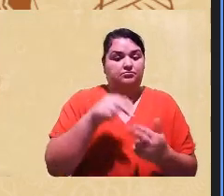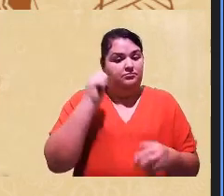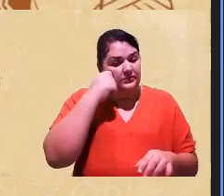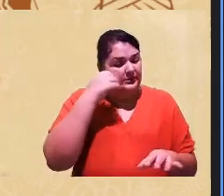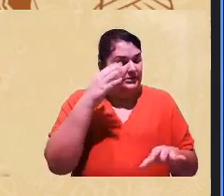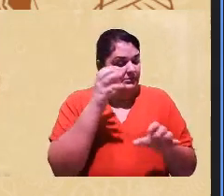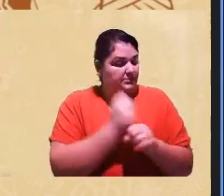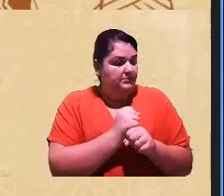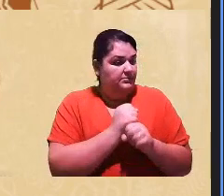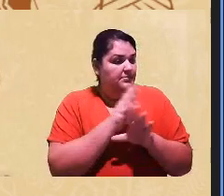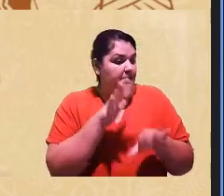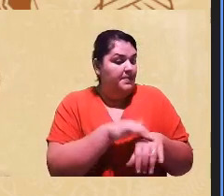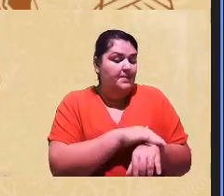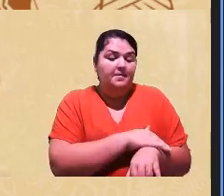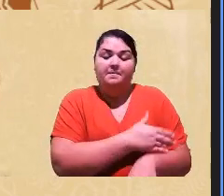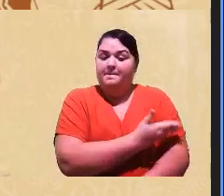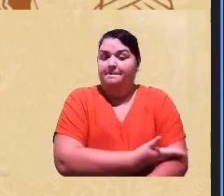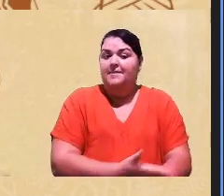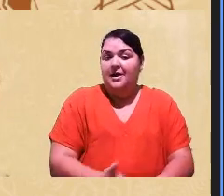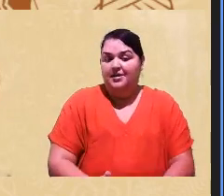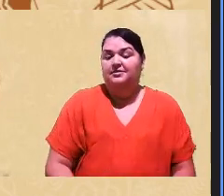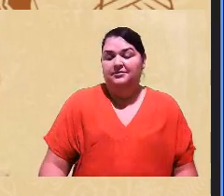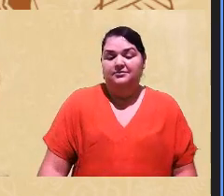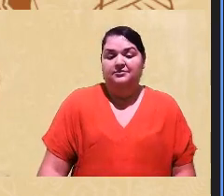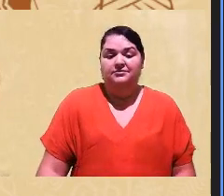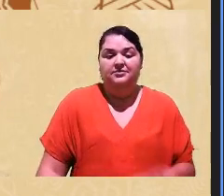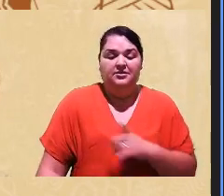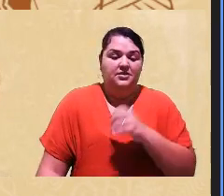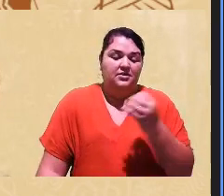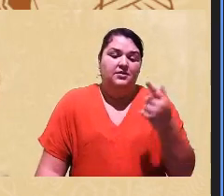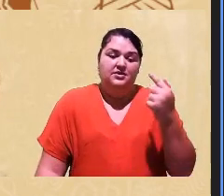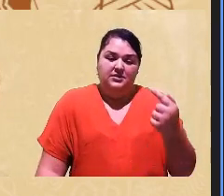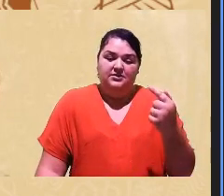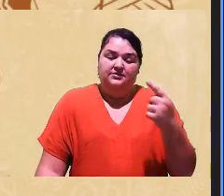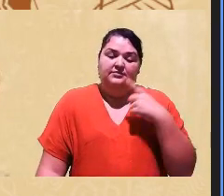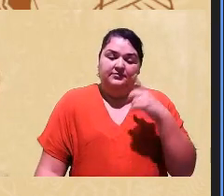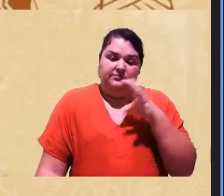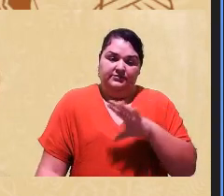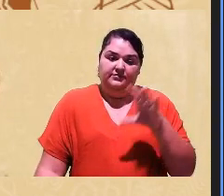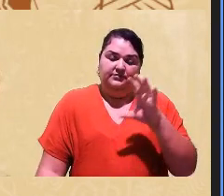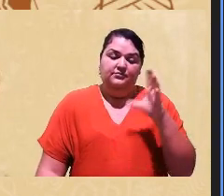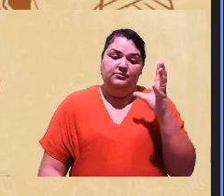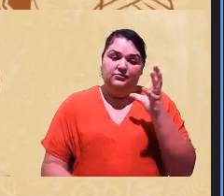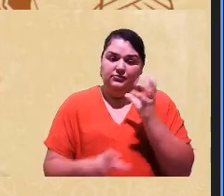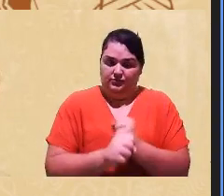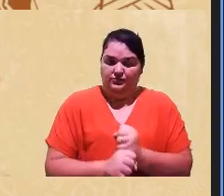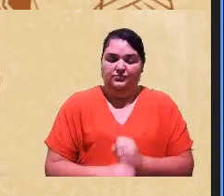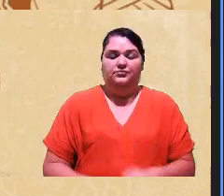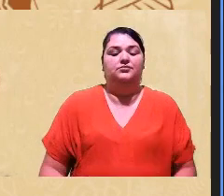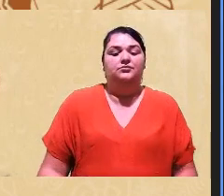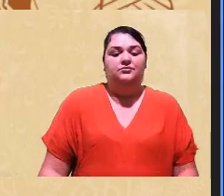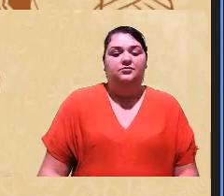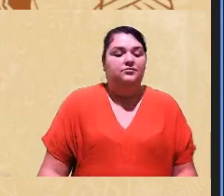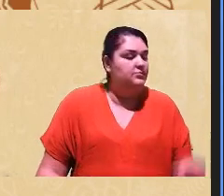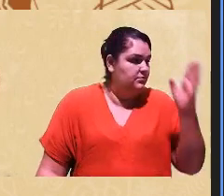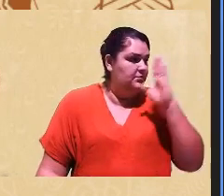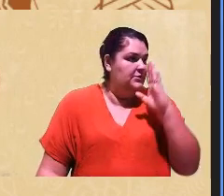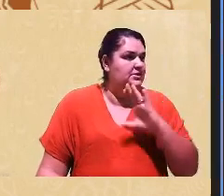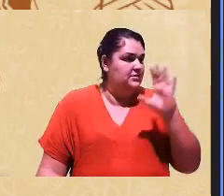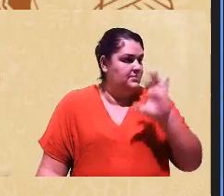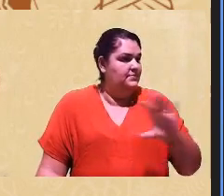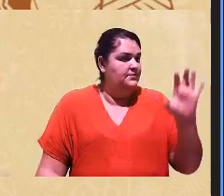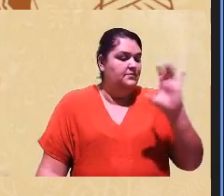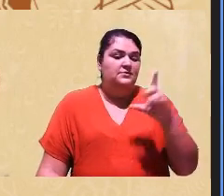-reitorias né parece que tem sete reitores e reitoras no total no Brasil das